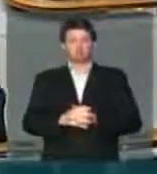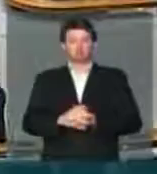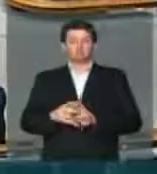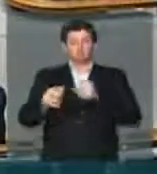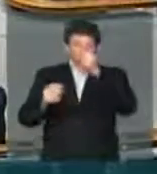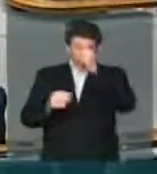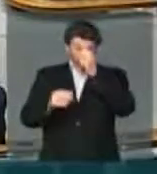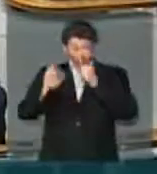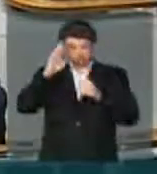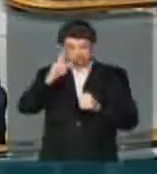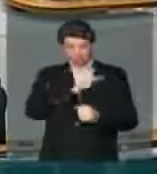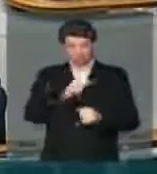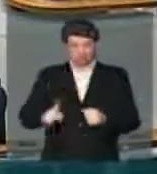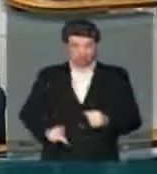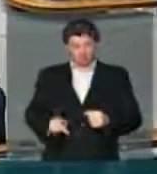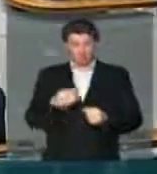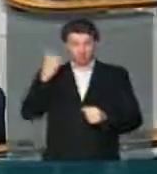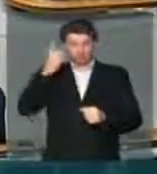Deputados.